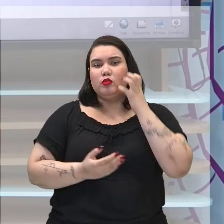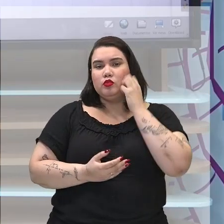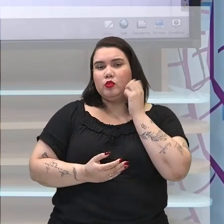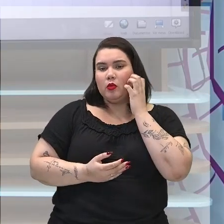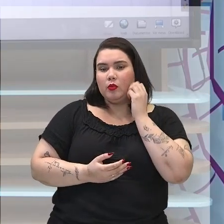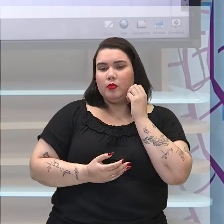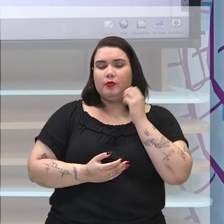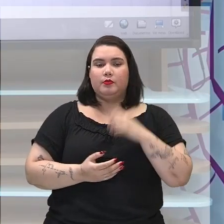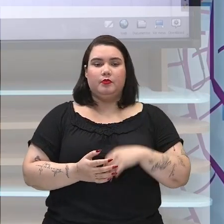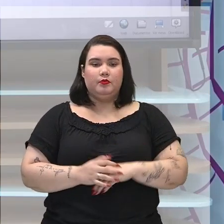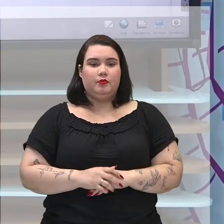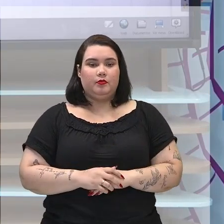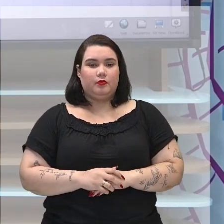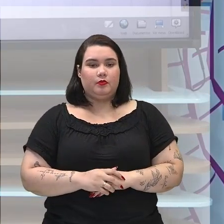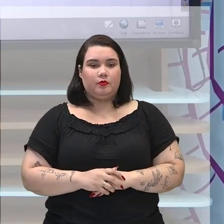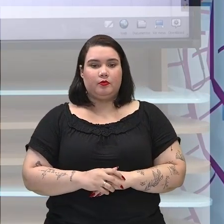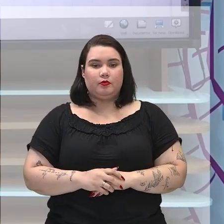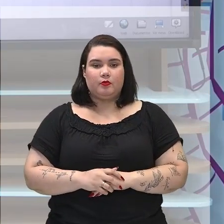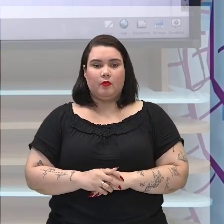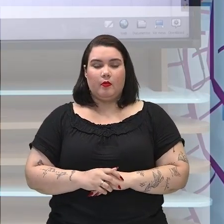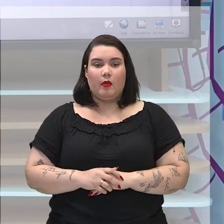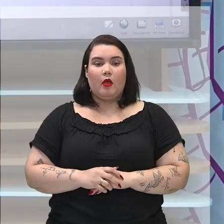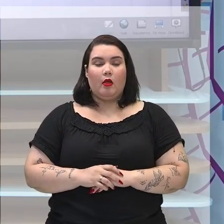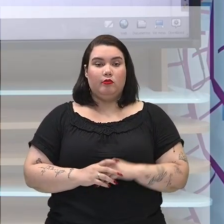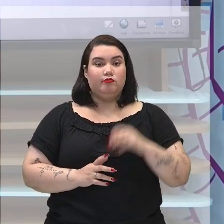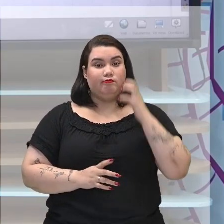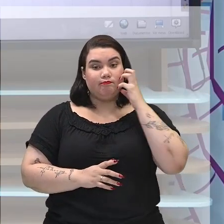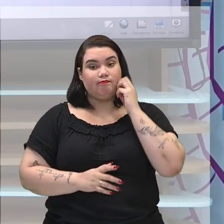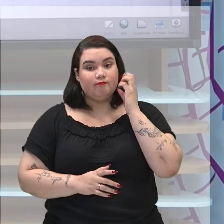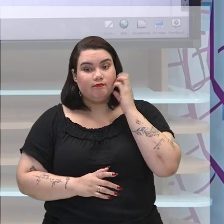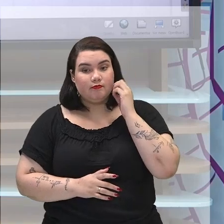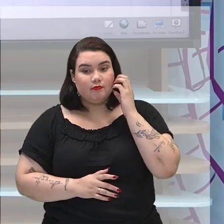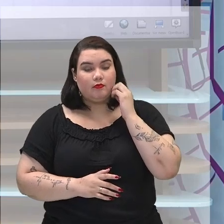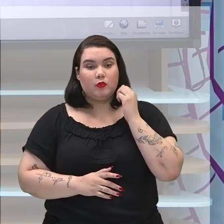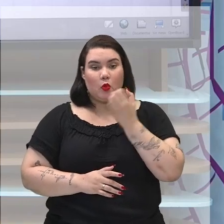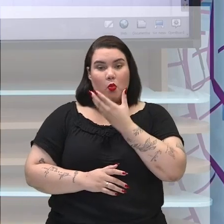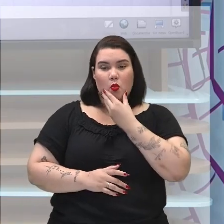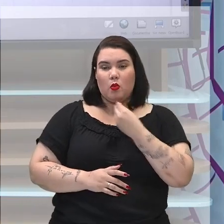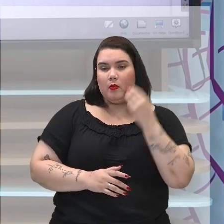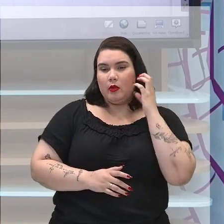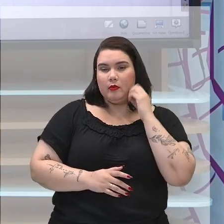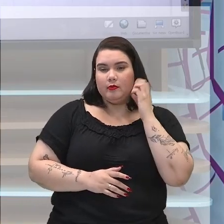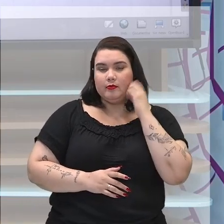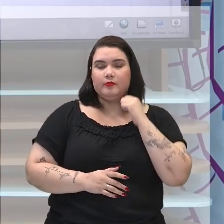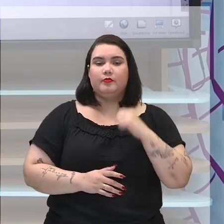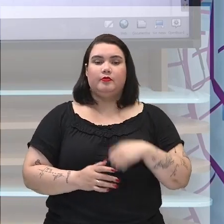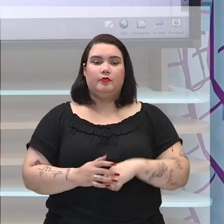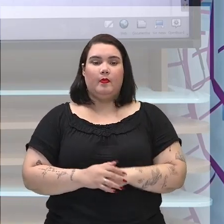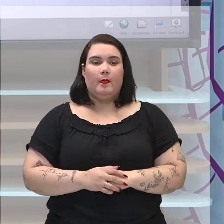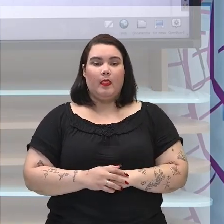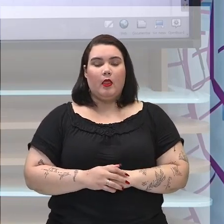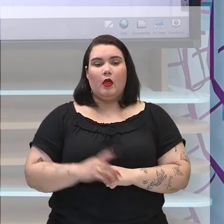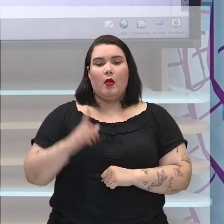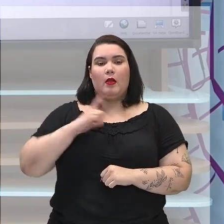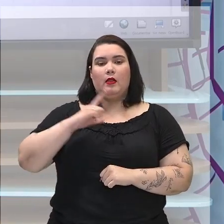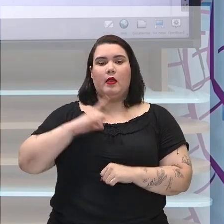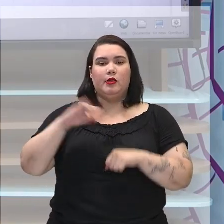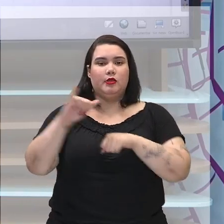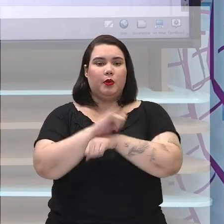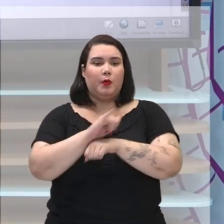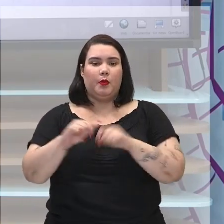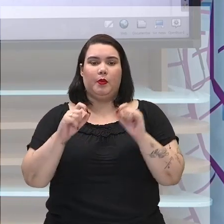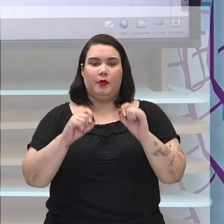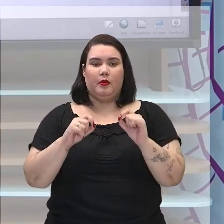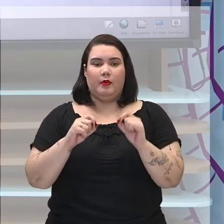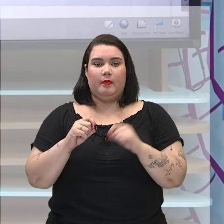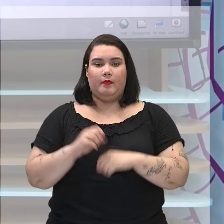o que que acontece? ele eleva né o que que ele torna? ele eleva o Brasil